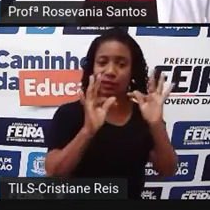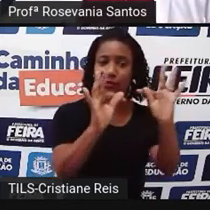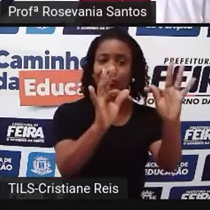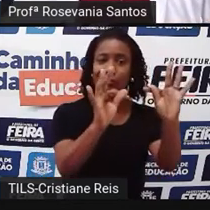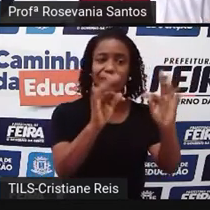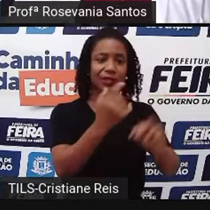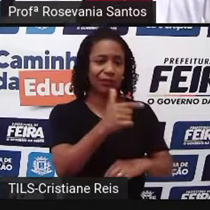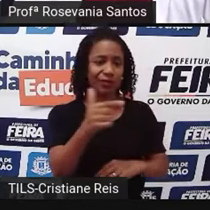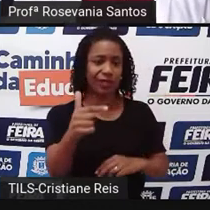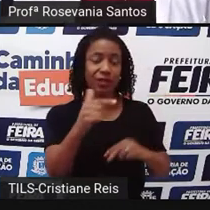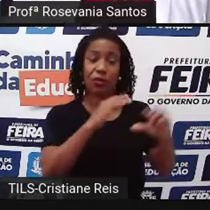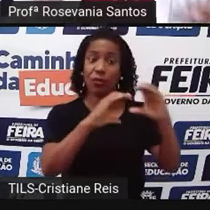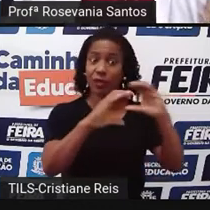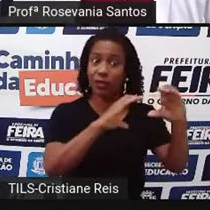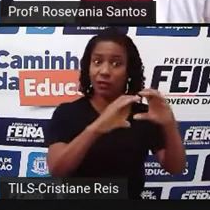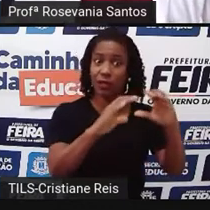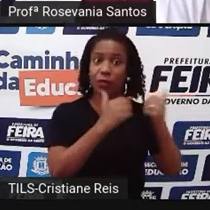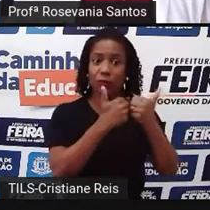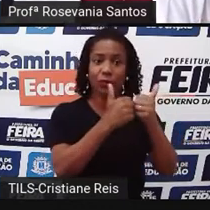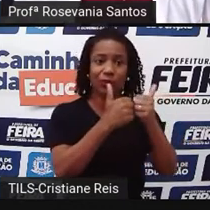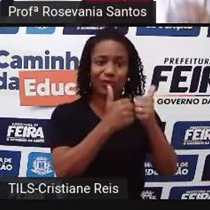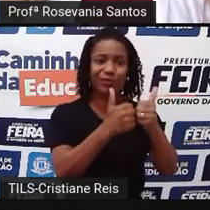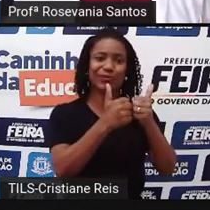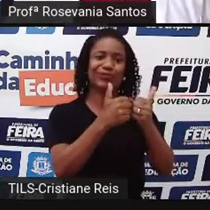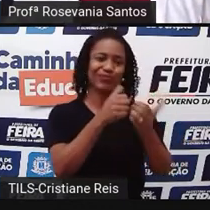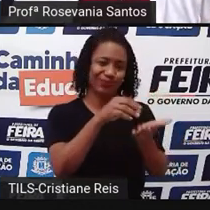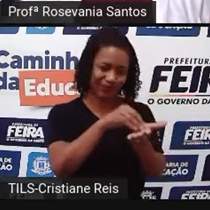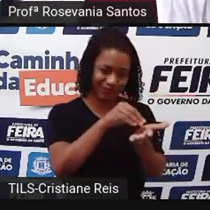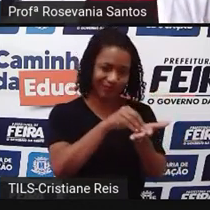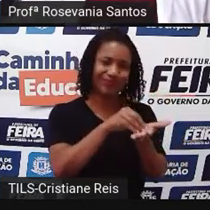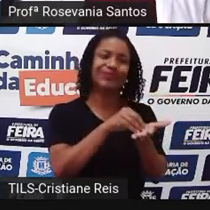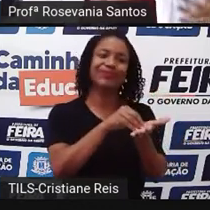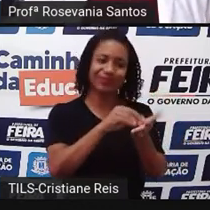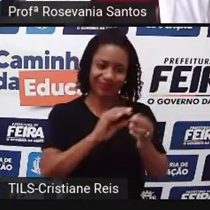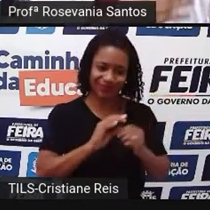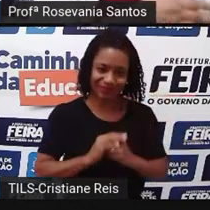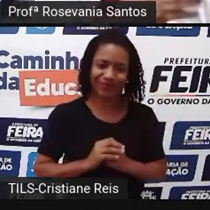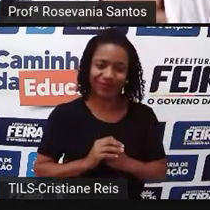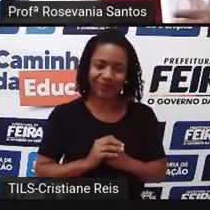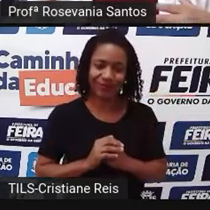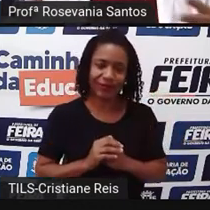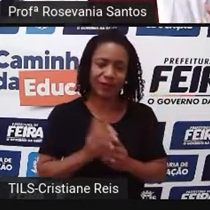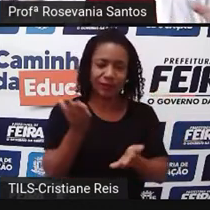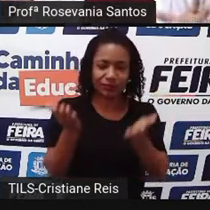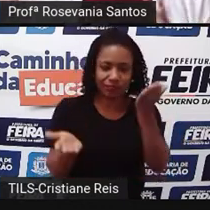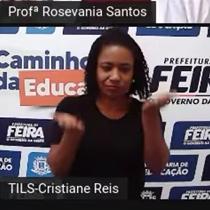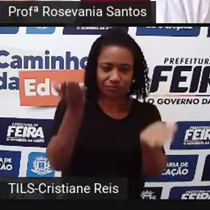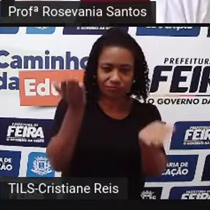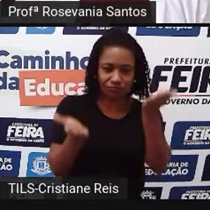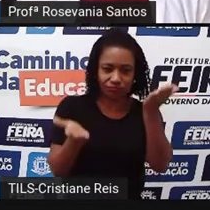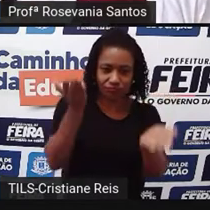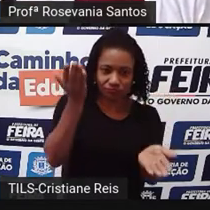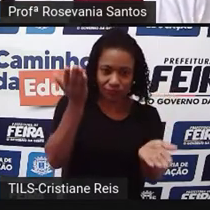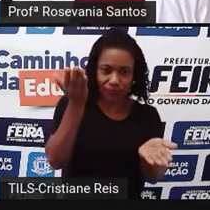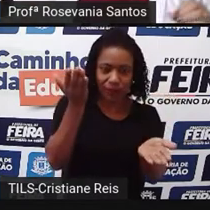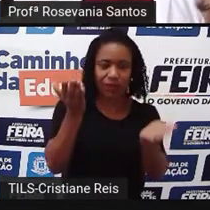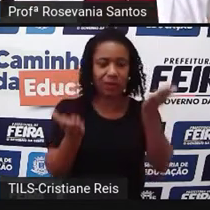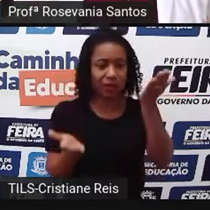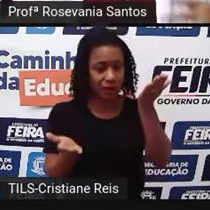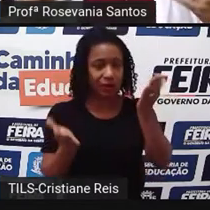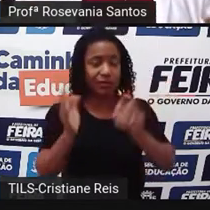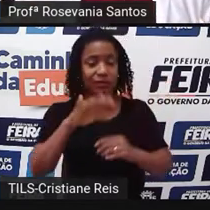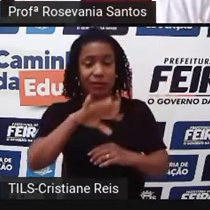né? De sistema de comunicação. Tudo isso são fatores que pesam na hora, né? De você dizer, não, pertence a tal região.